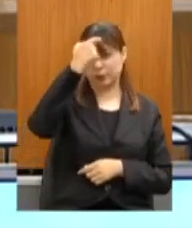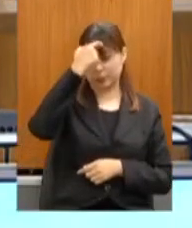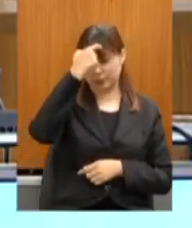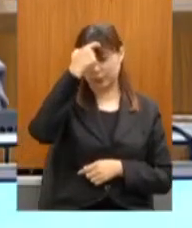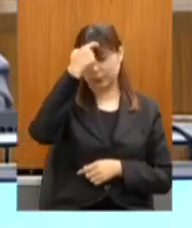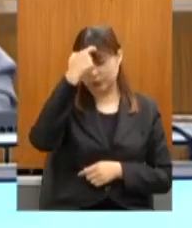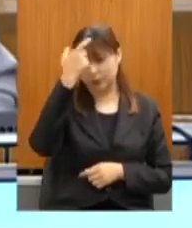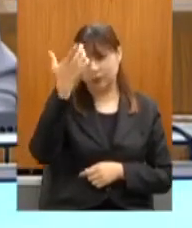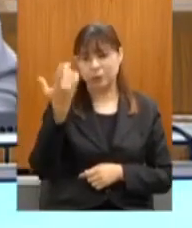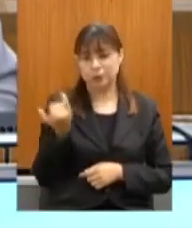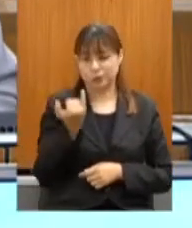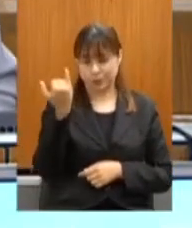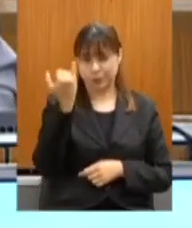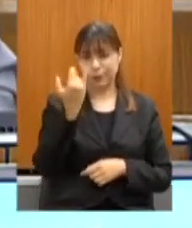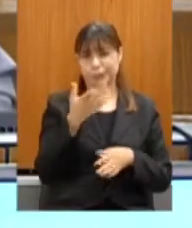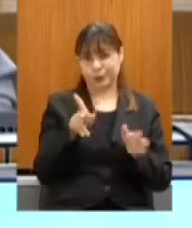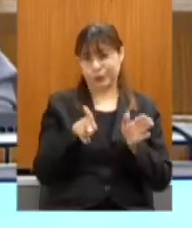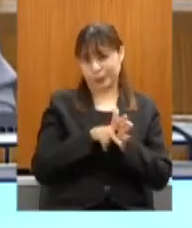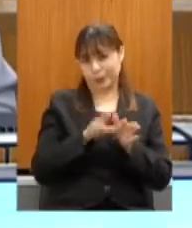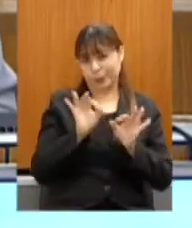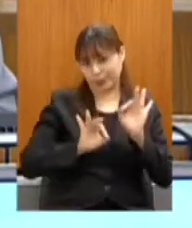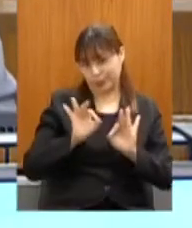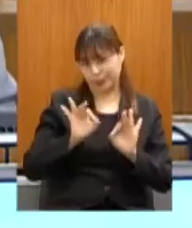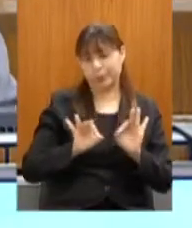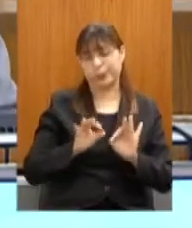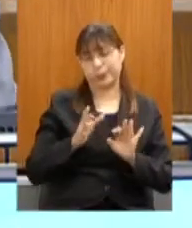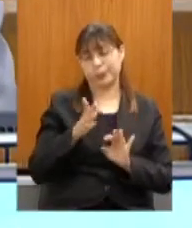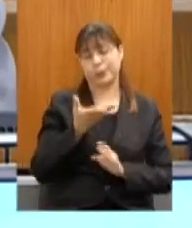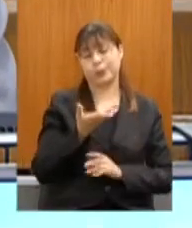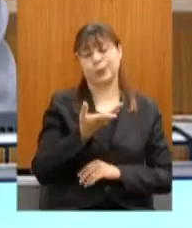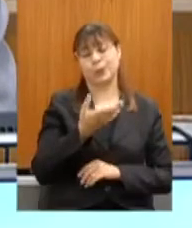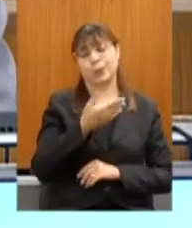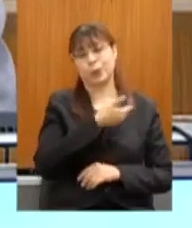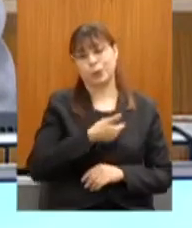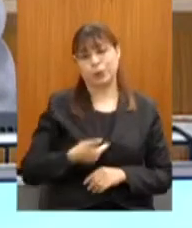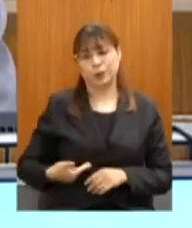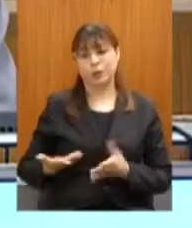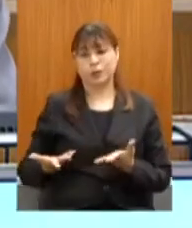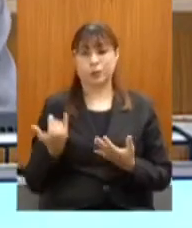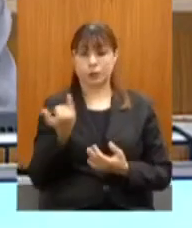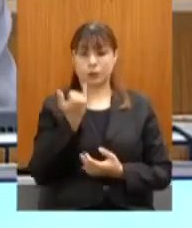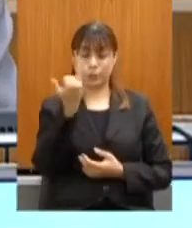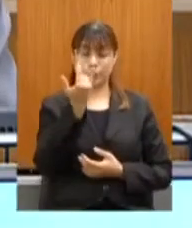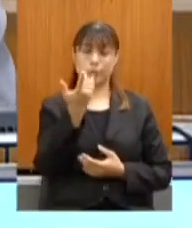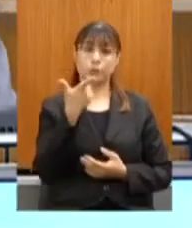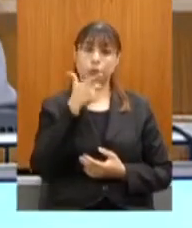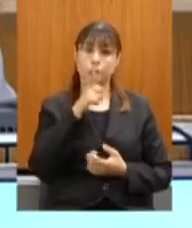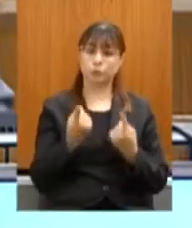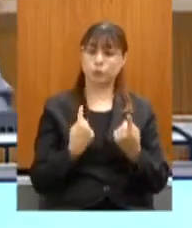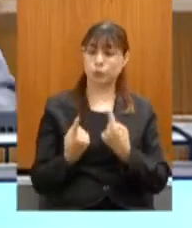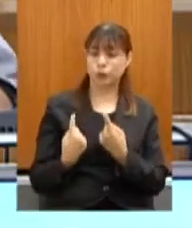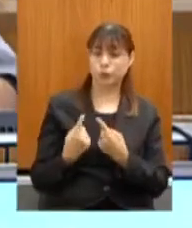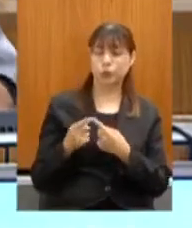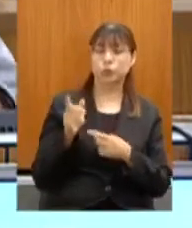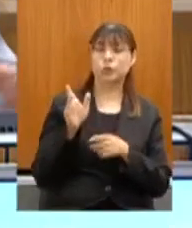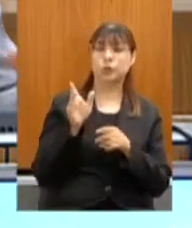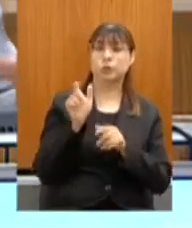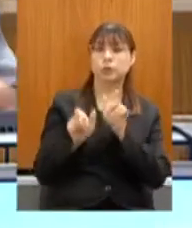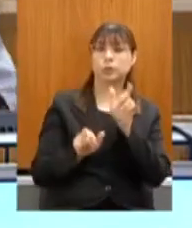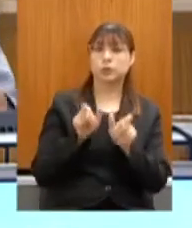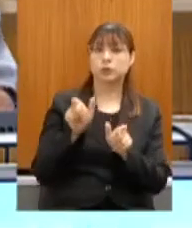Gerais, onde, quando autorizado, que os deslocamentos ocorram nas regiões e, depois,